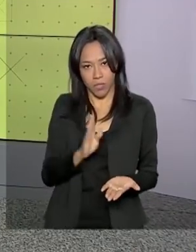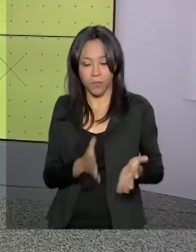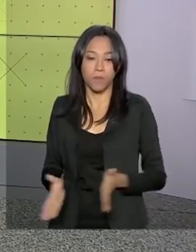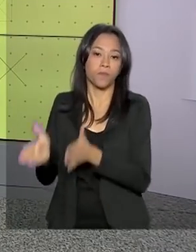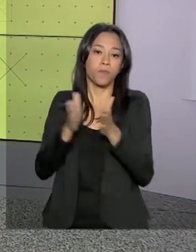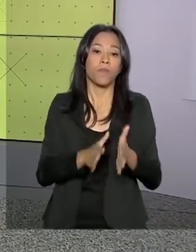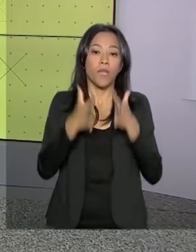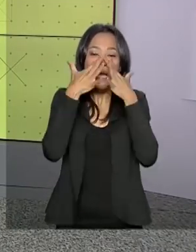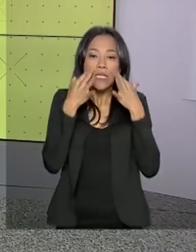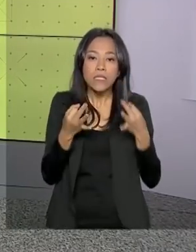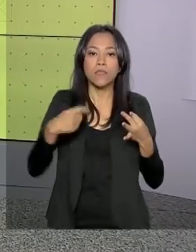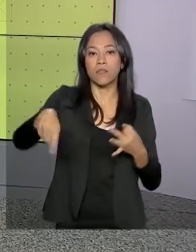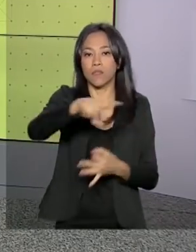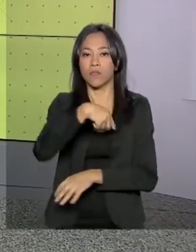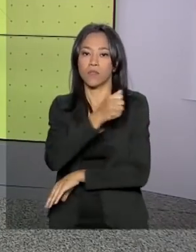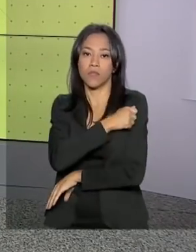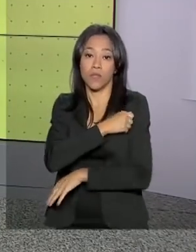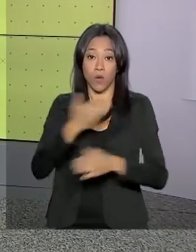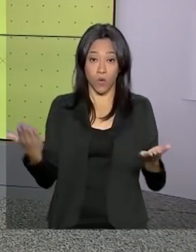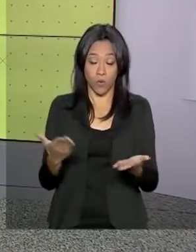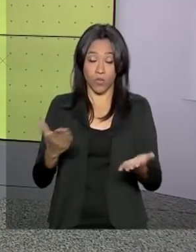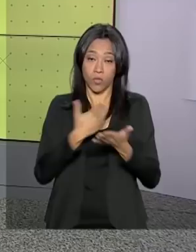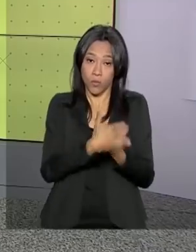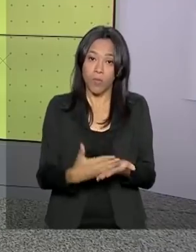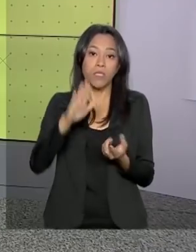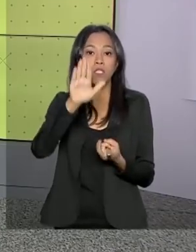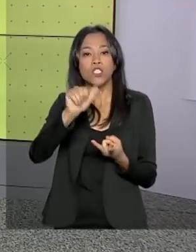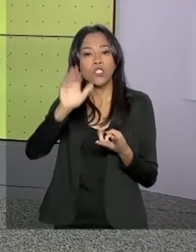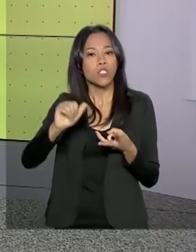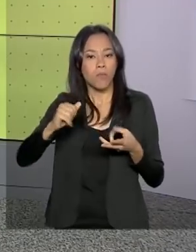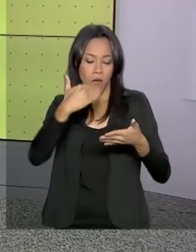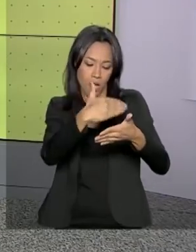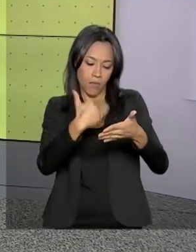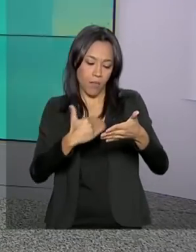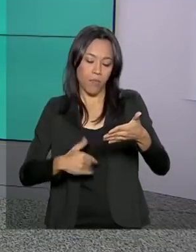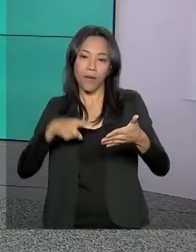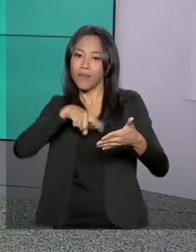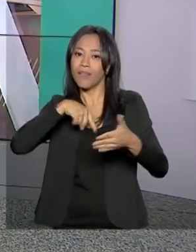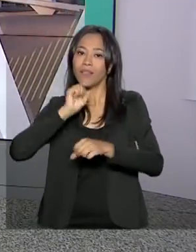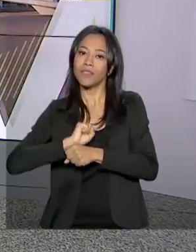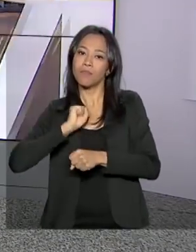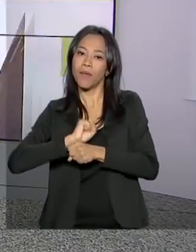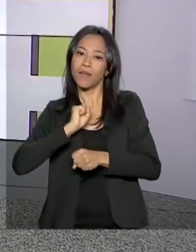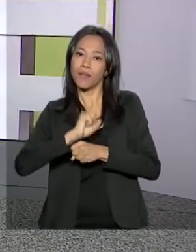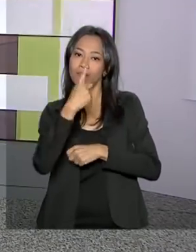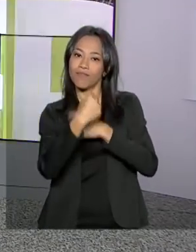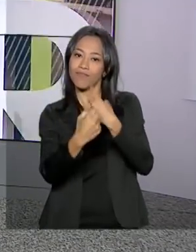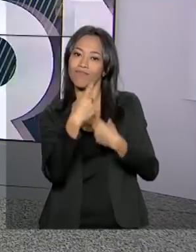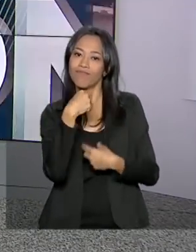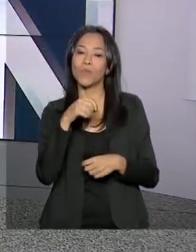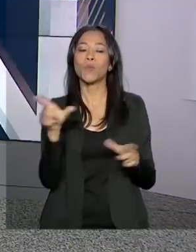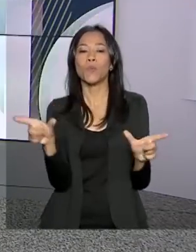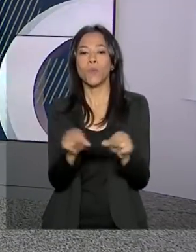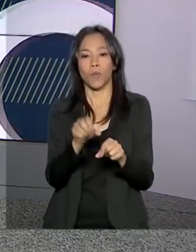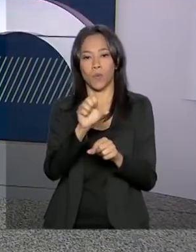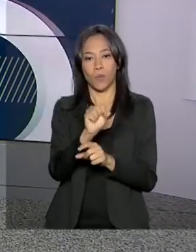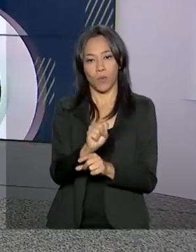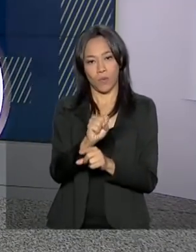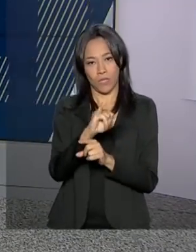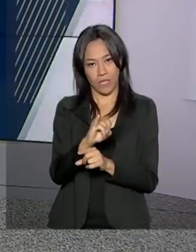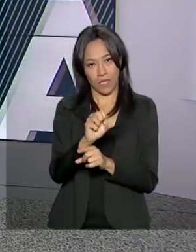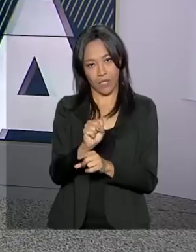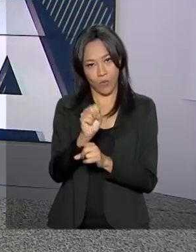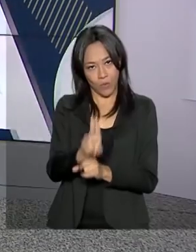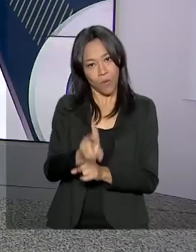estudantes! Começa hoje a convocação dos candidatos que estão na lista de espera do Sistema de Seleção Unificada, ou SISU. A